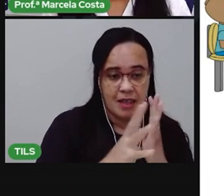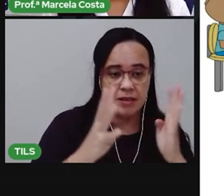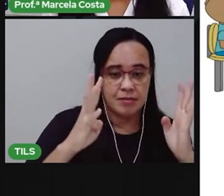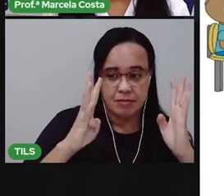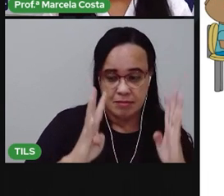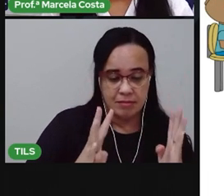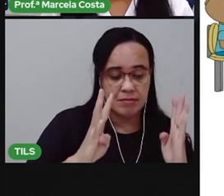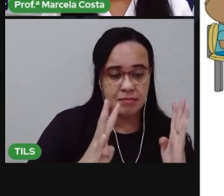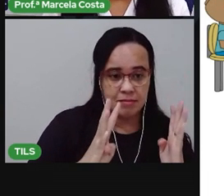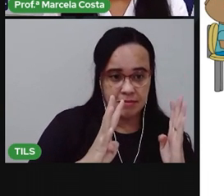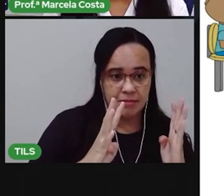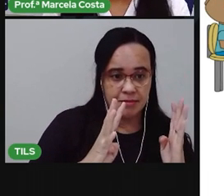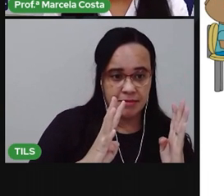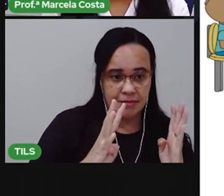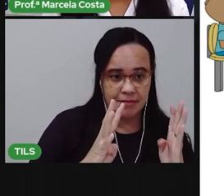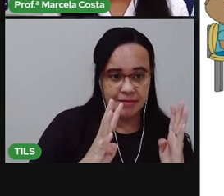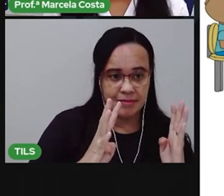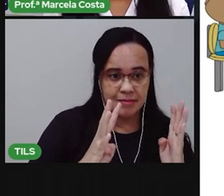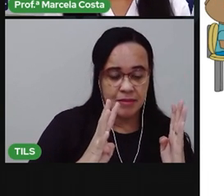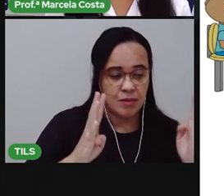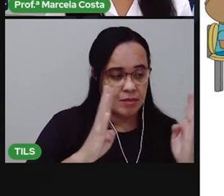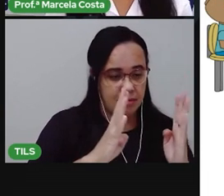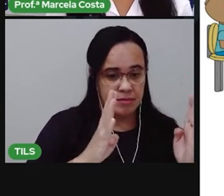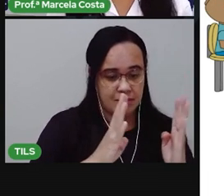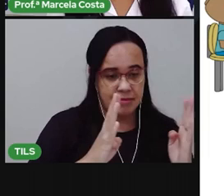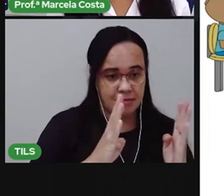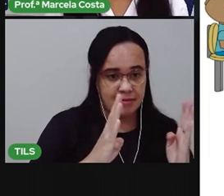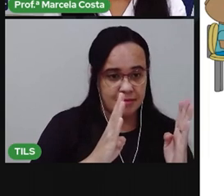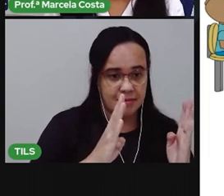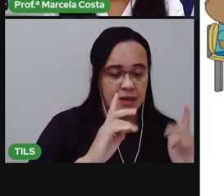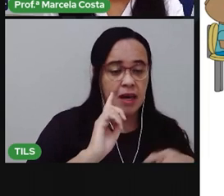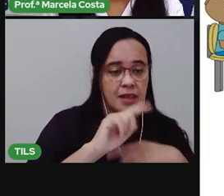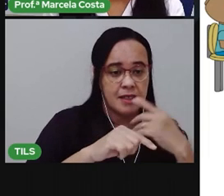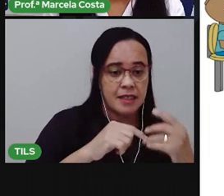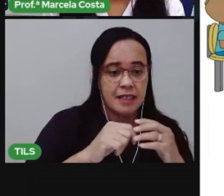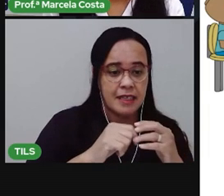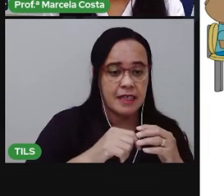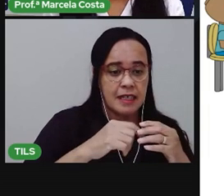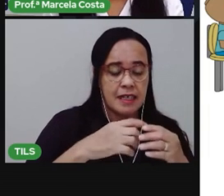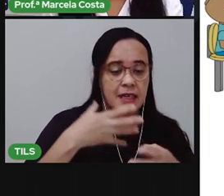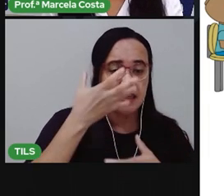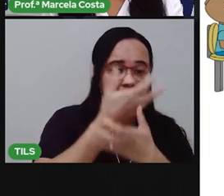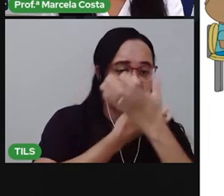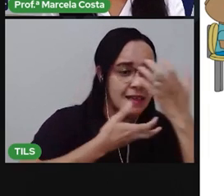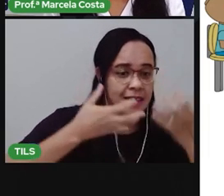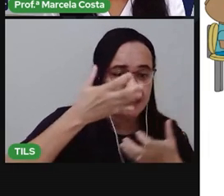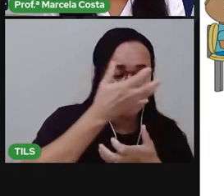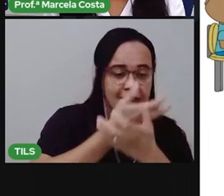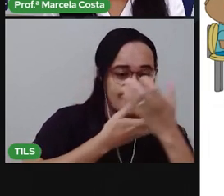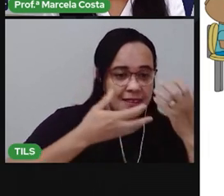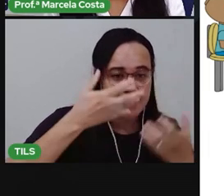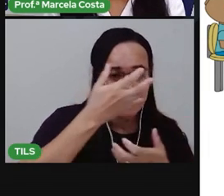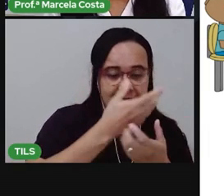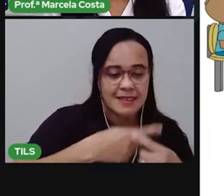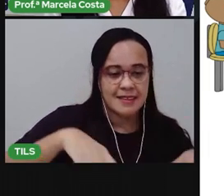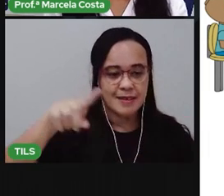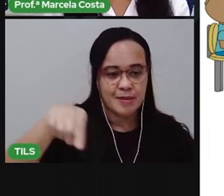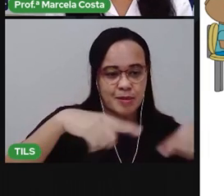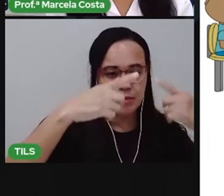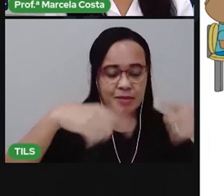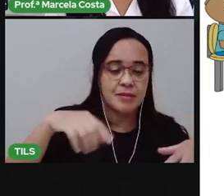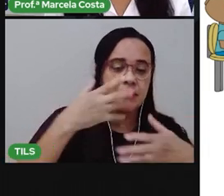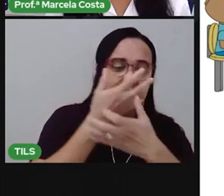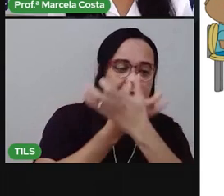lado, a outra fila do outro. Uma olhando para a outra. E aí elas cantam esse diálogo aqui.